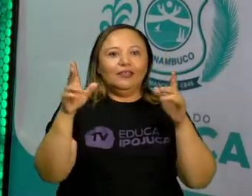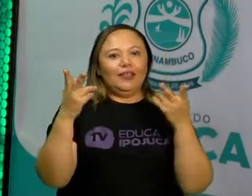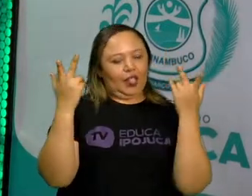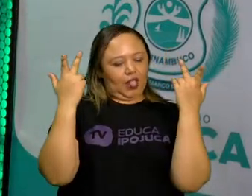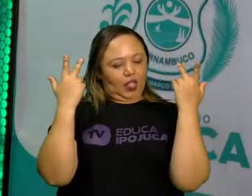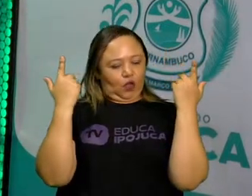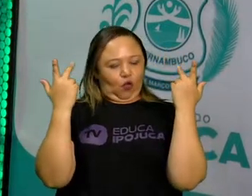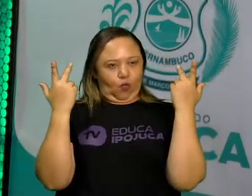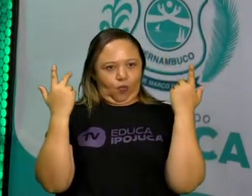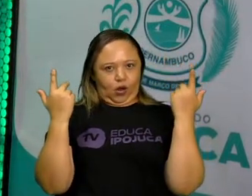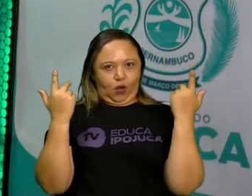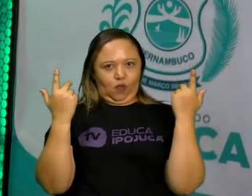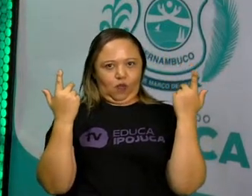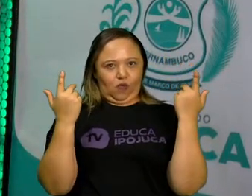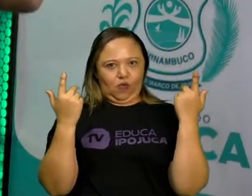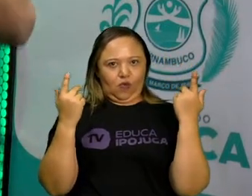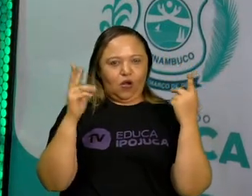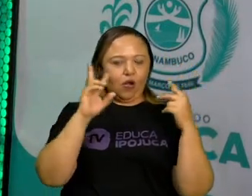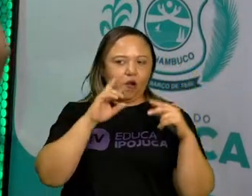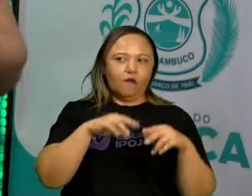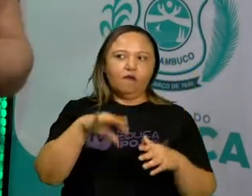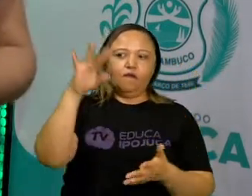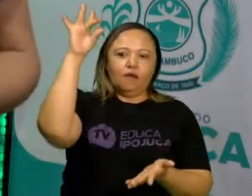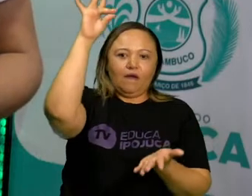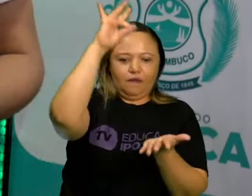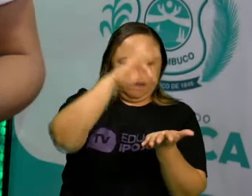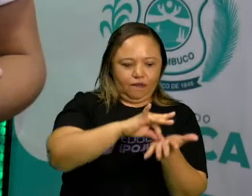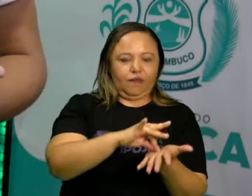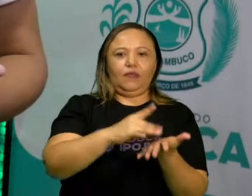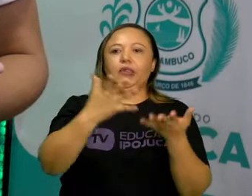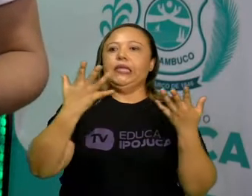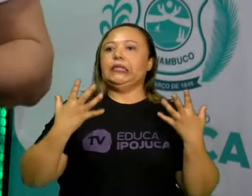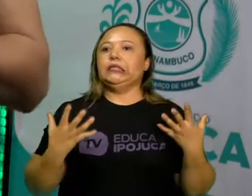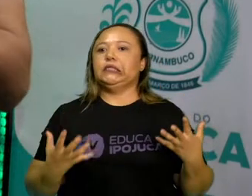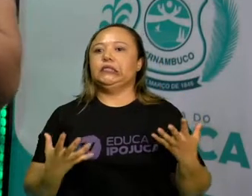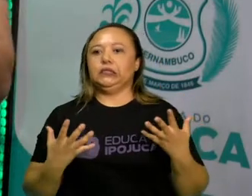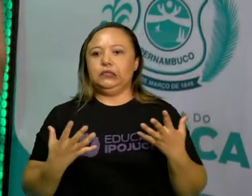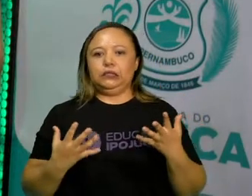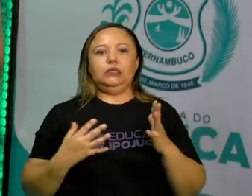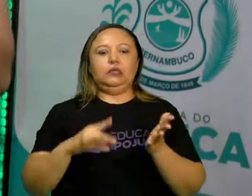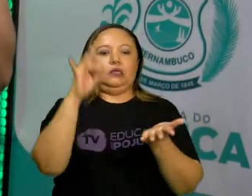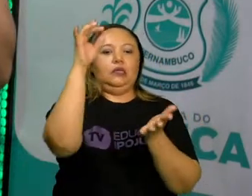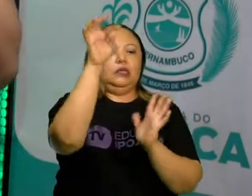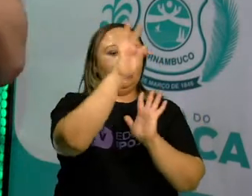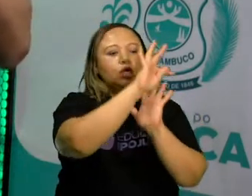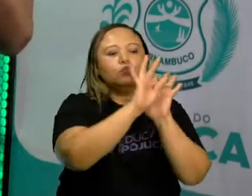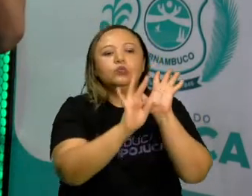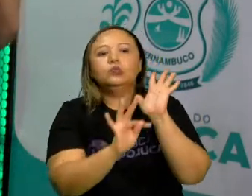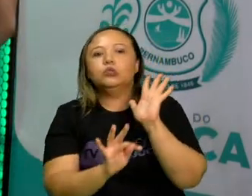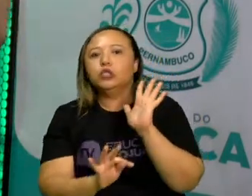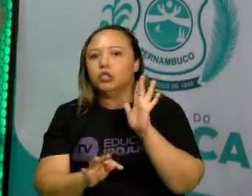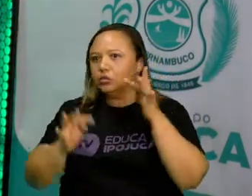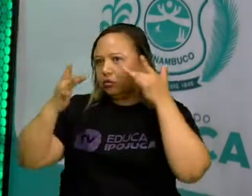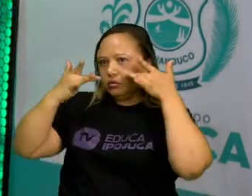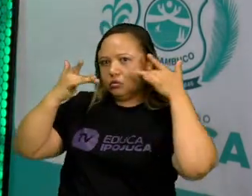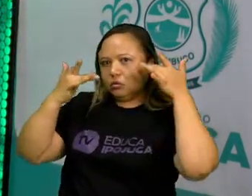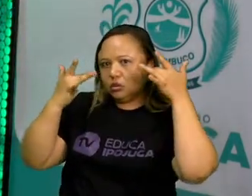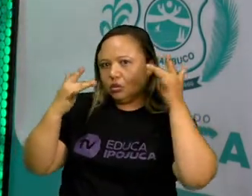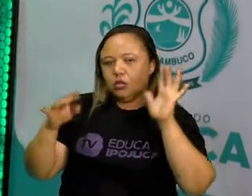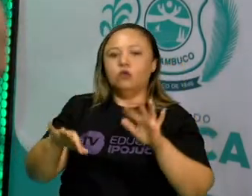olho a verdade do personagem? Ele falava exatamente disso. Então, ele queria a